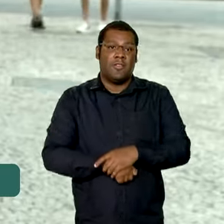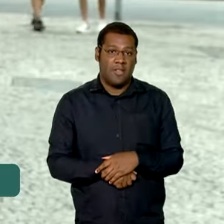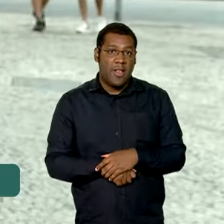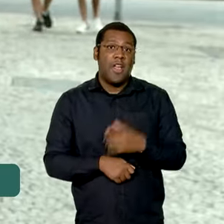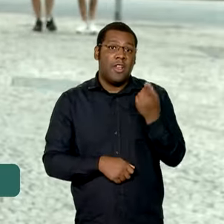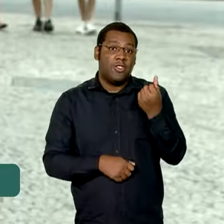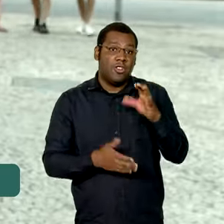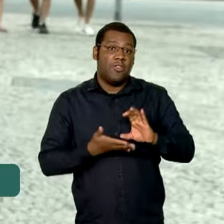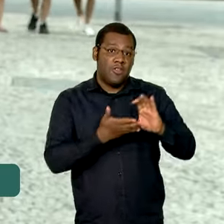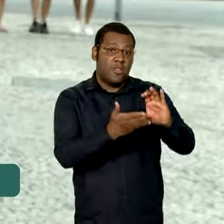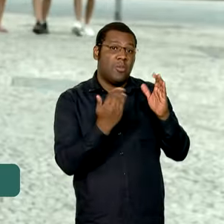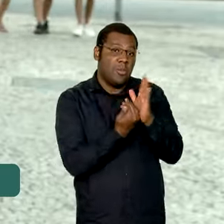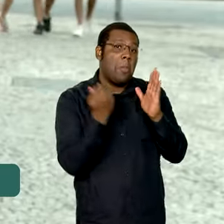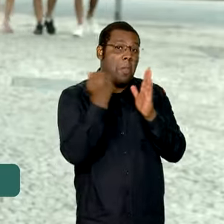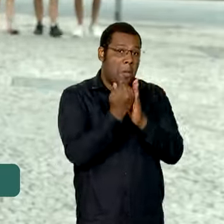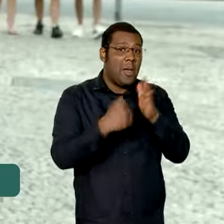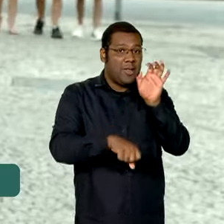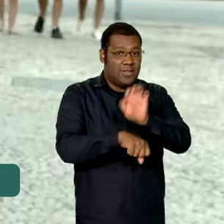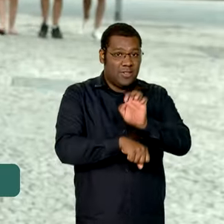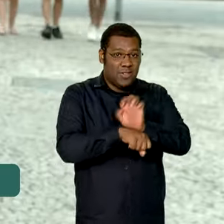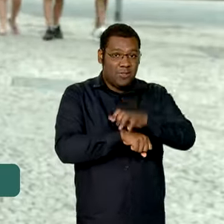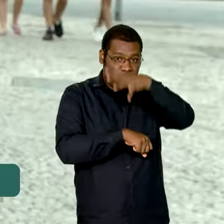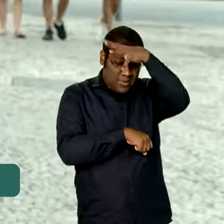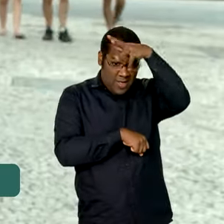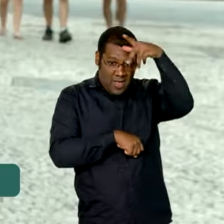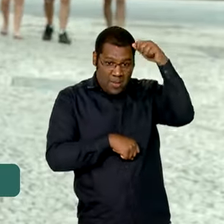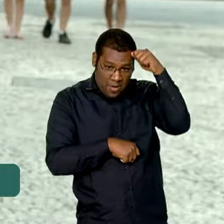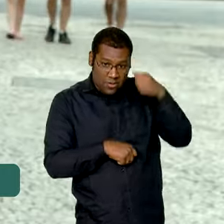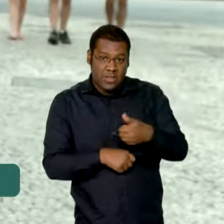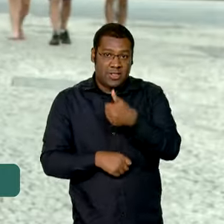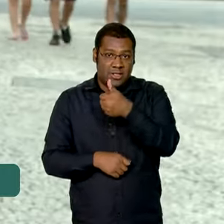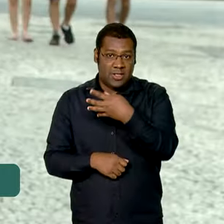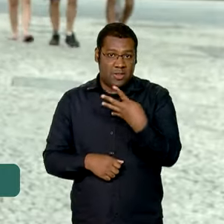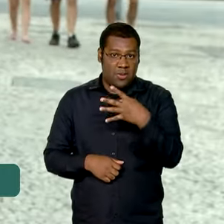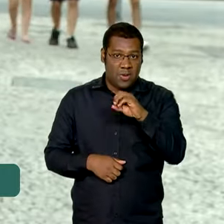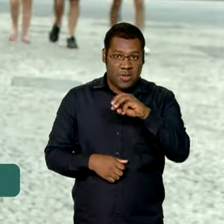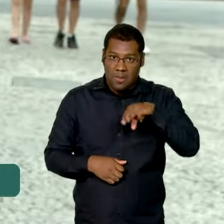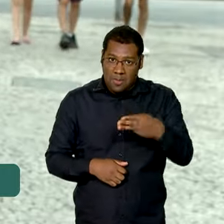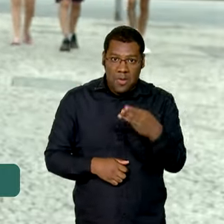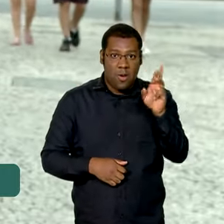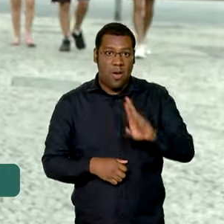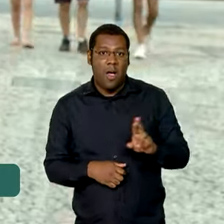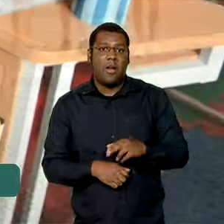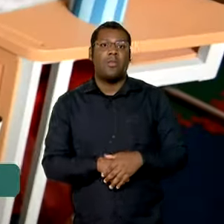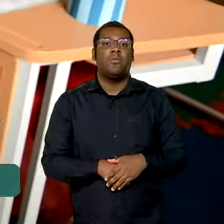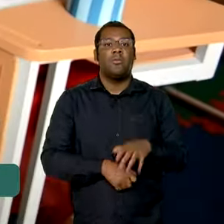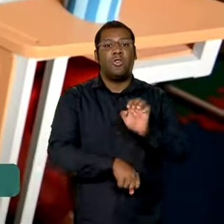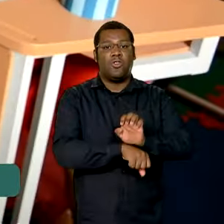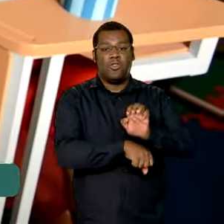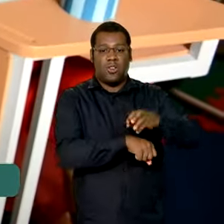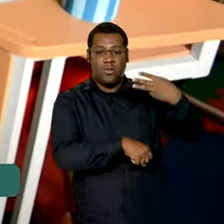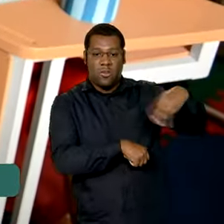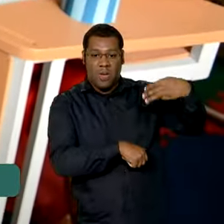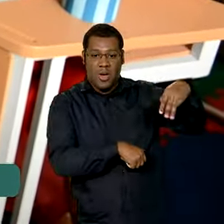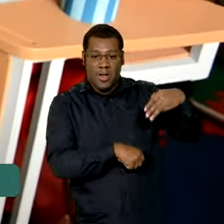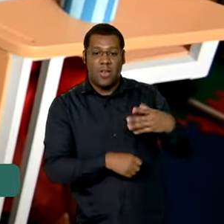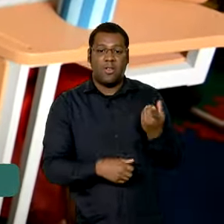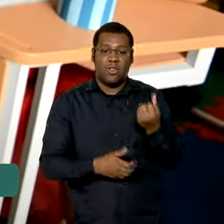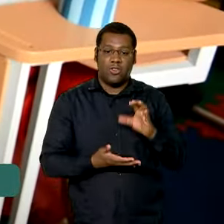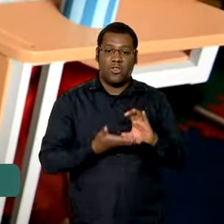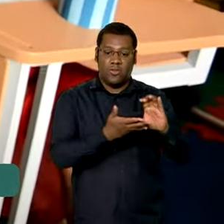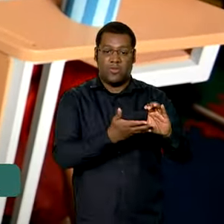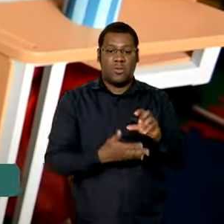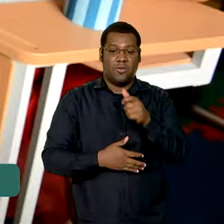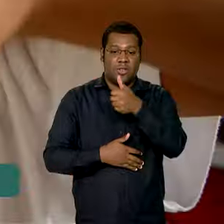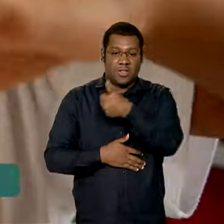vai receber cerca de 140 milhões de reais. Maranhão vai receber 115 milhões de reais e também vão